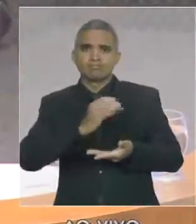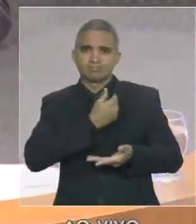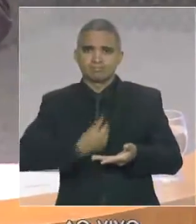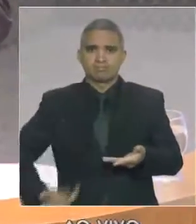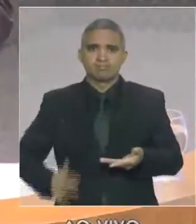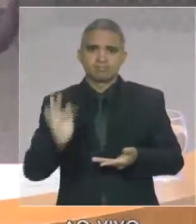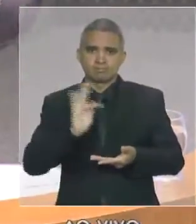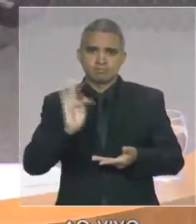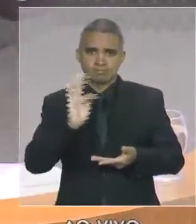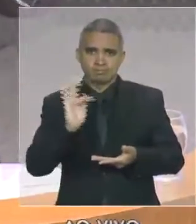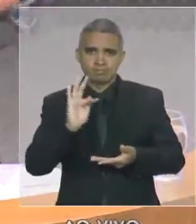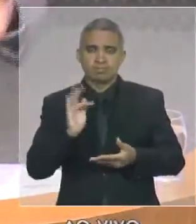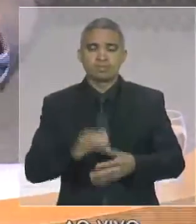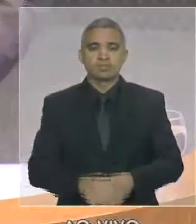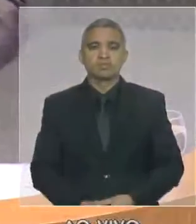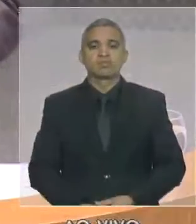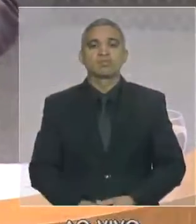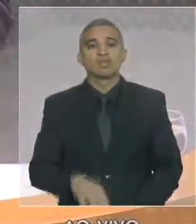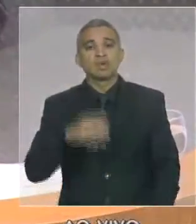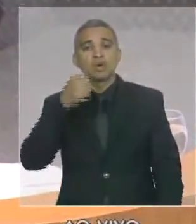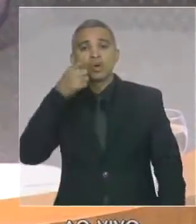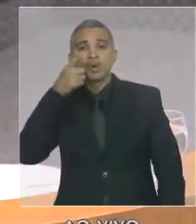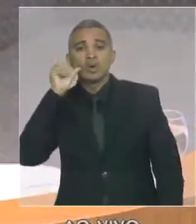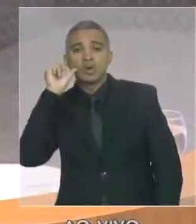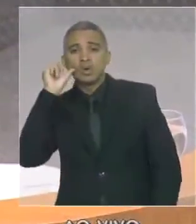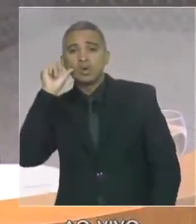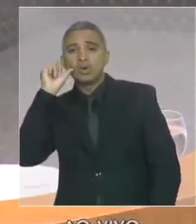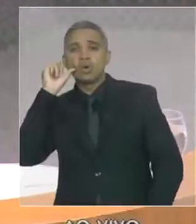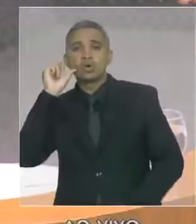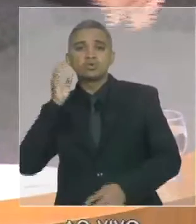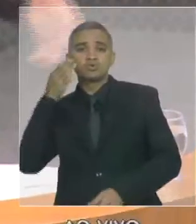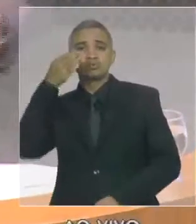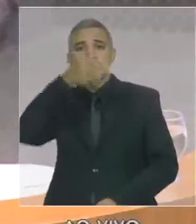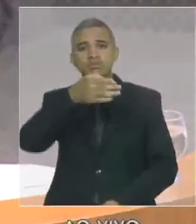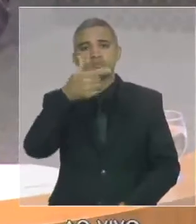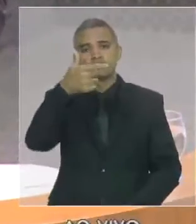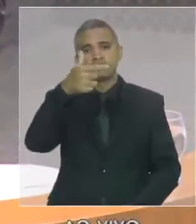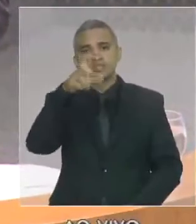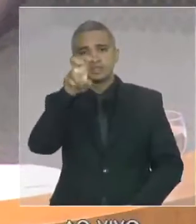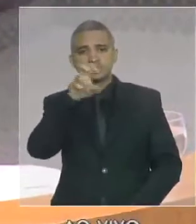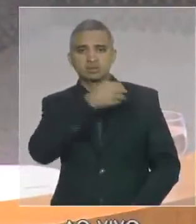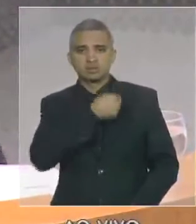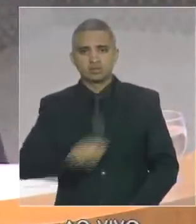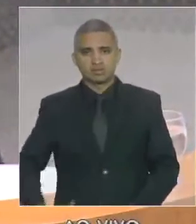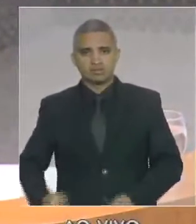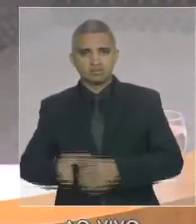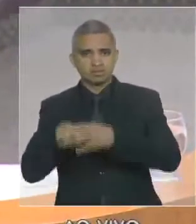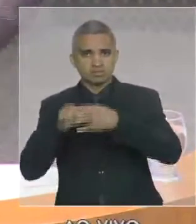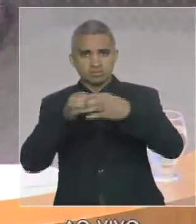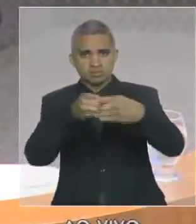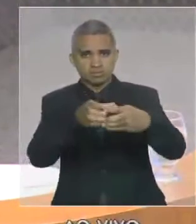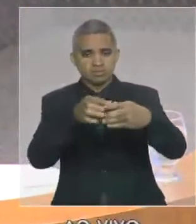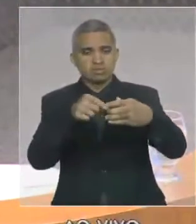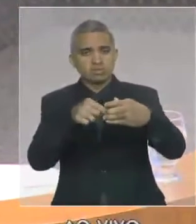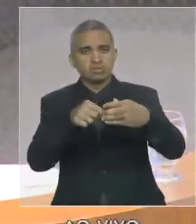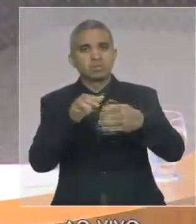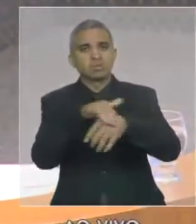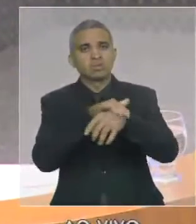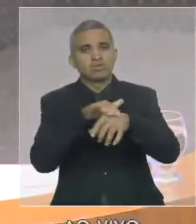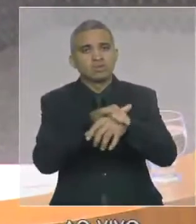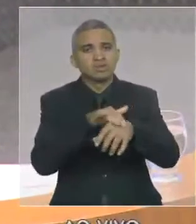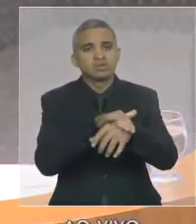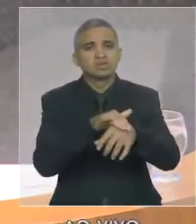governadores, novamente, com o ministro Nelson Barbosa da Fazenda, com o presidente Renan Calheiros do Senado, com o presidente